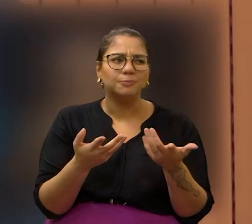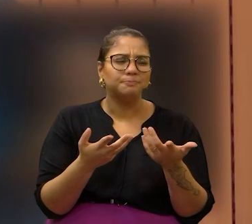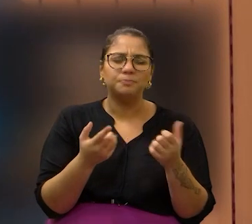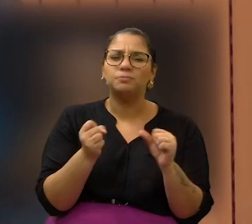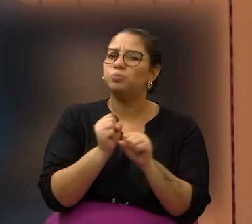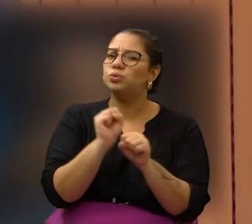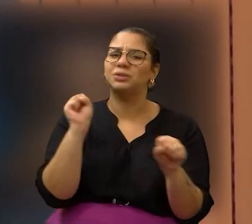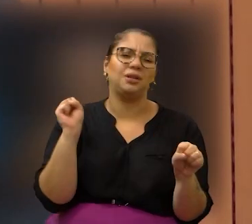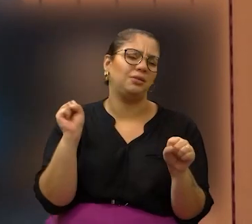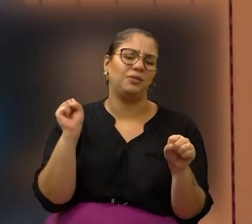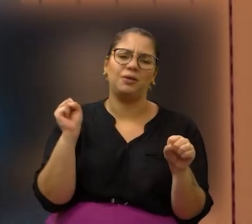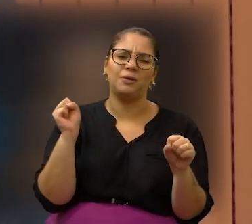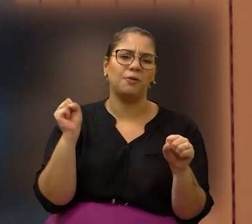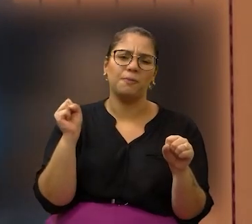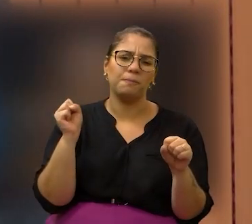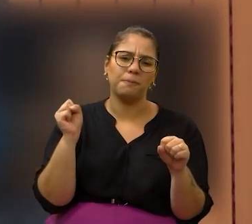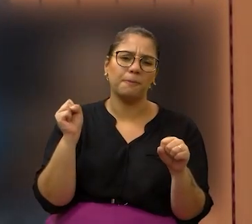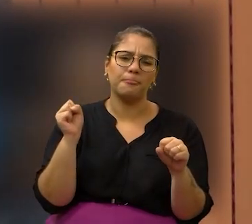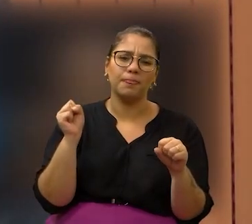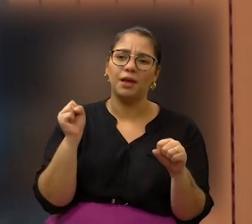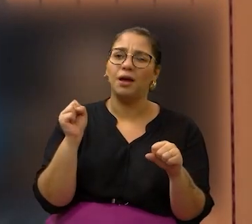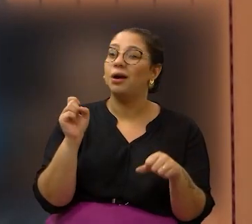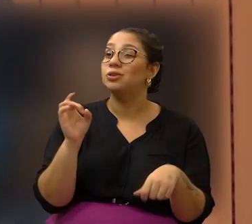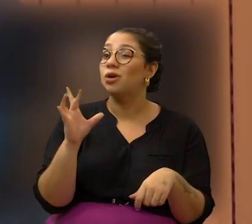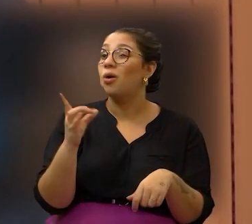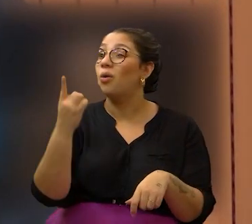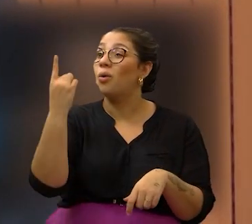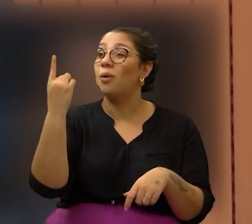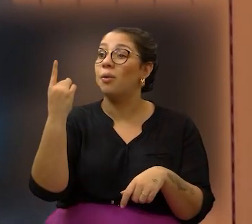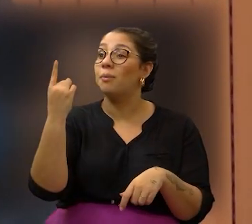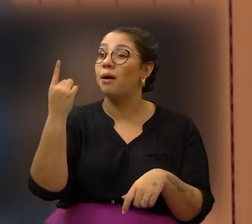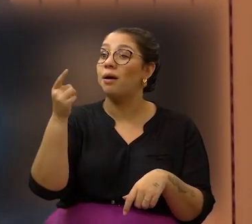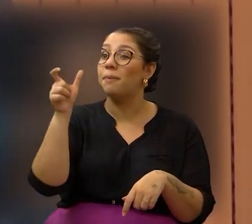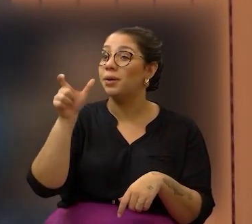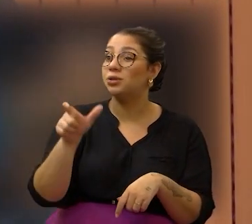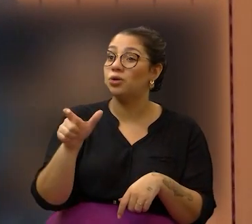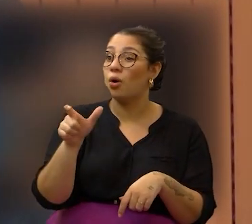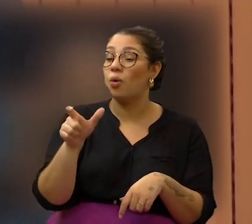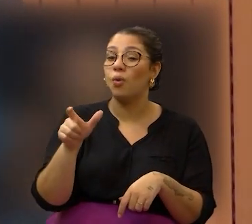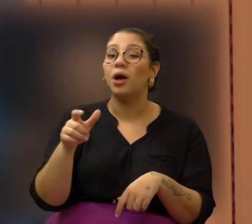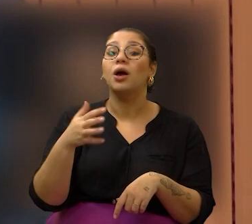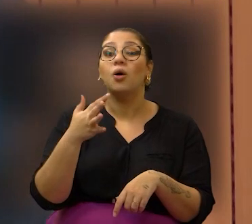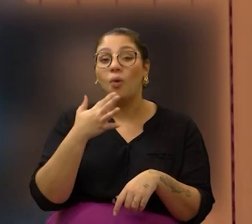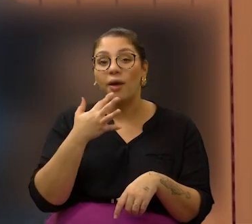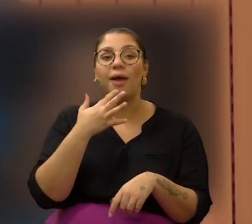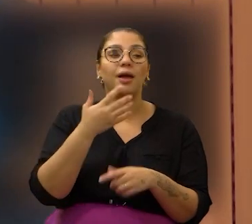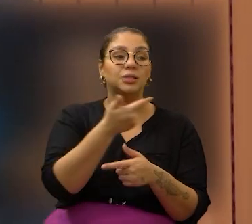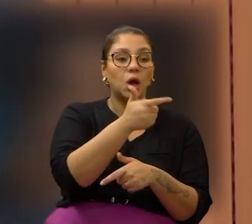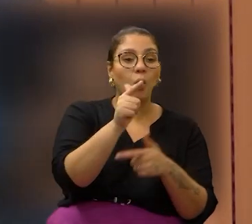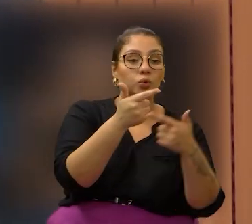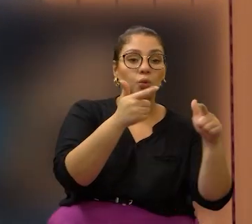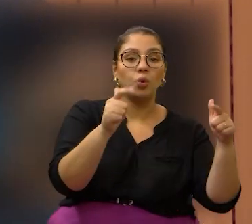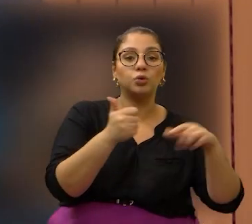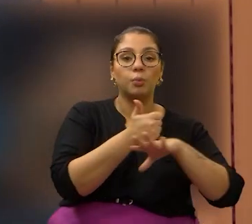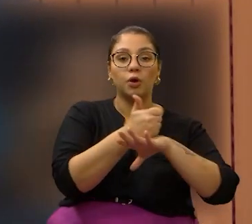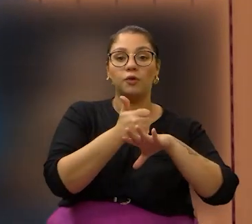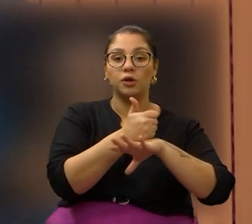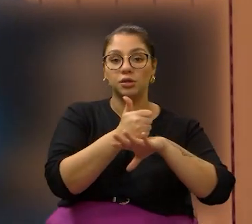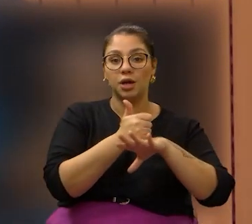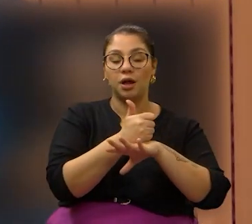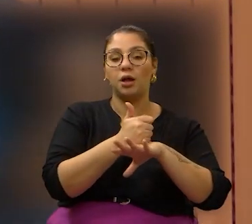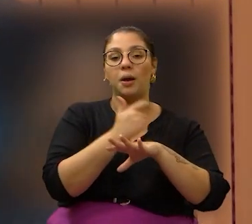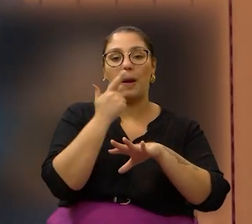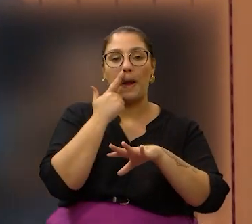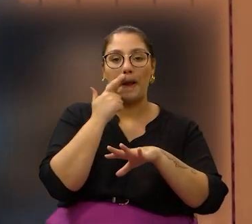impossível que pelo menos uma pessoa, cada vereador, não conheça que é motorista de ônibus.